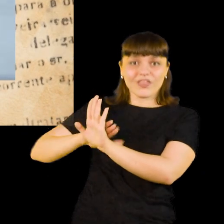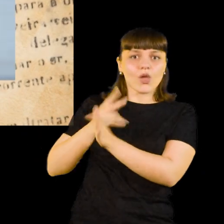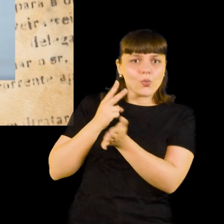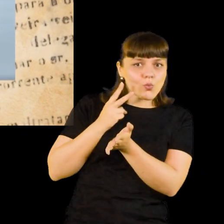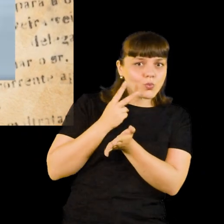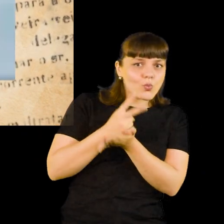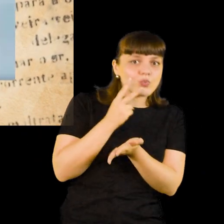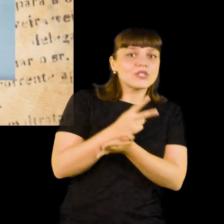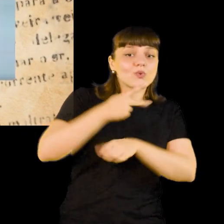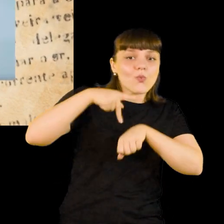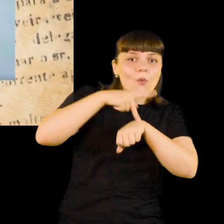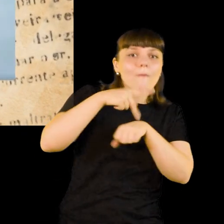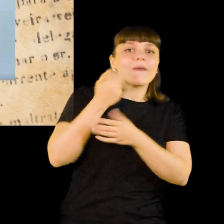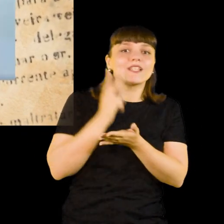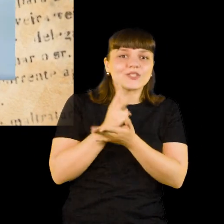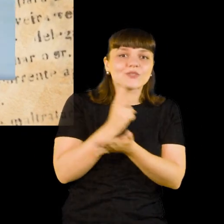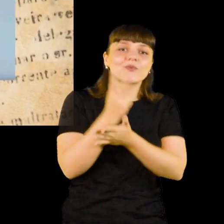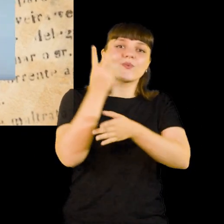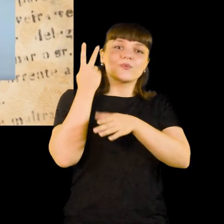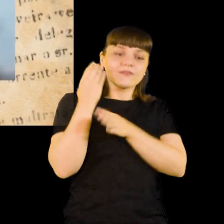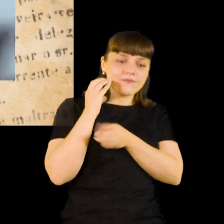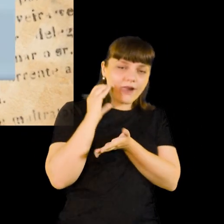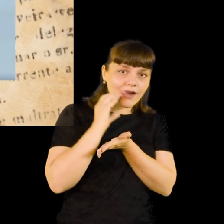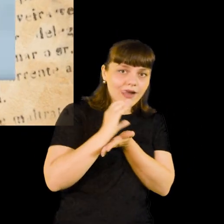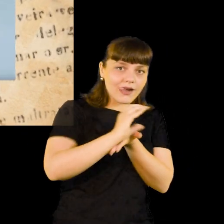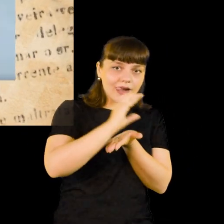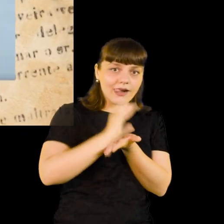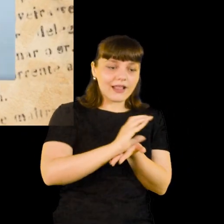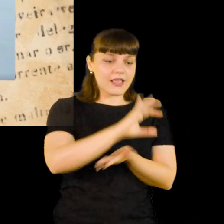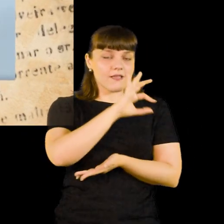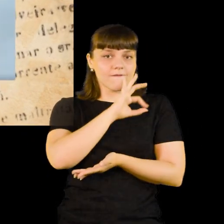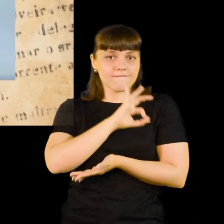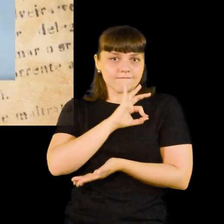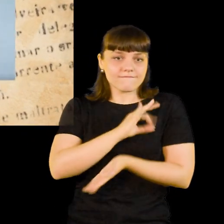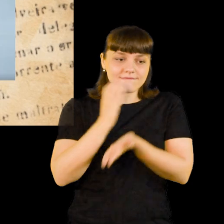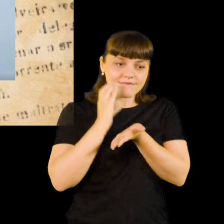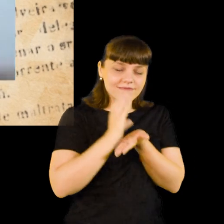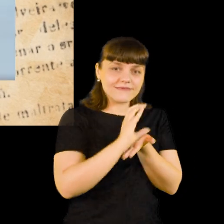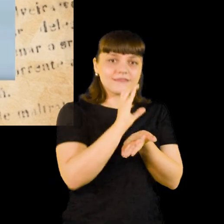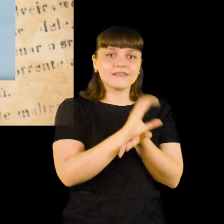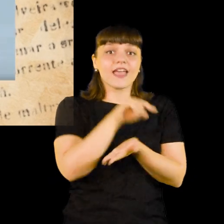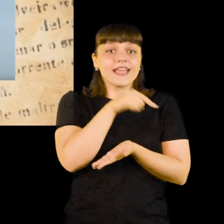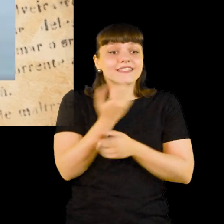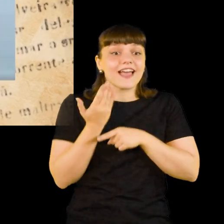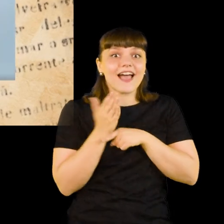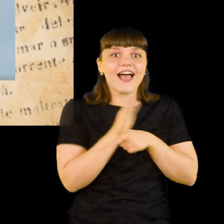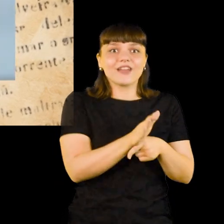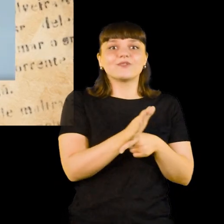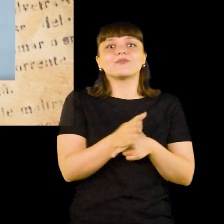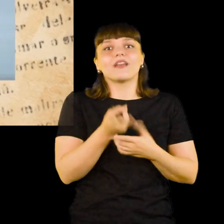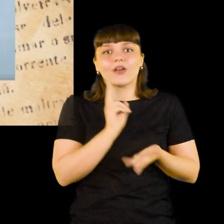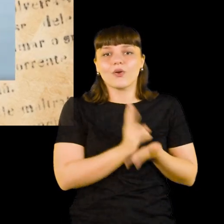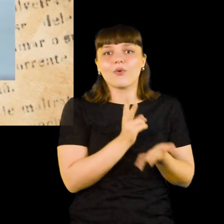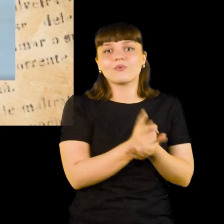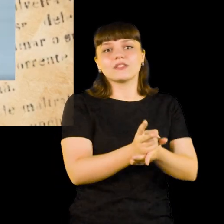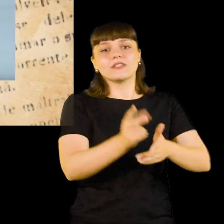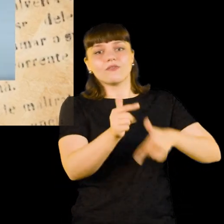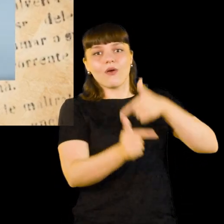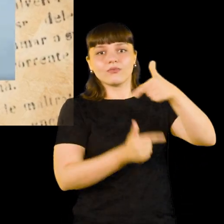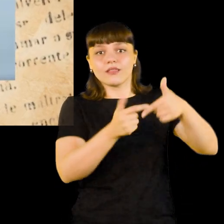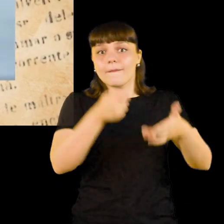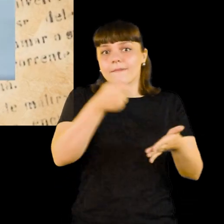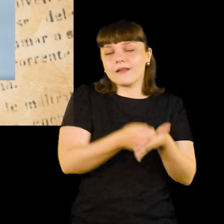ele continua financiando, criando, pessoalmente, vamos dizer, as estruturas policiais, vão servindo para dar continuidade